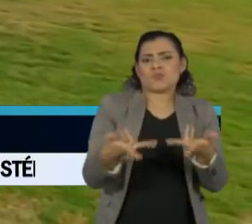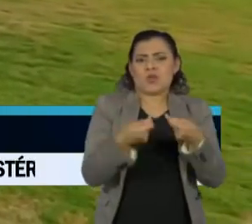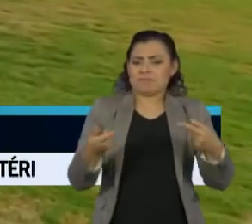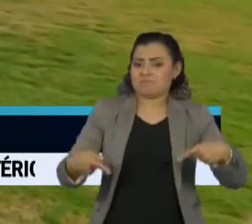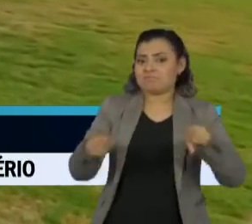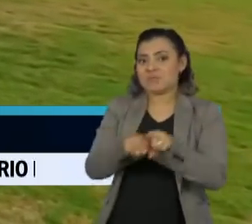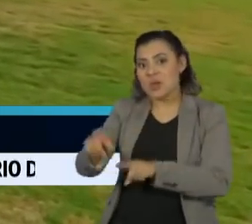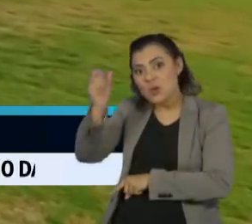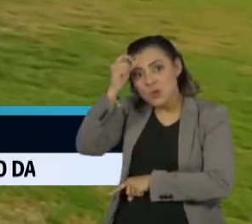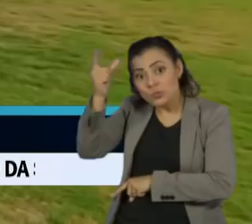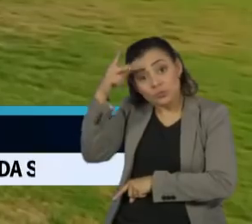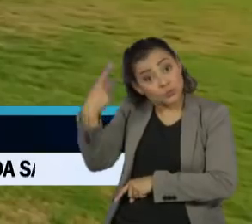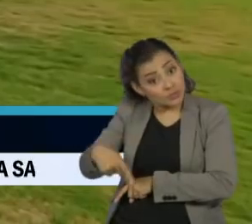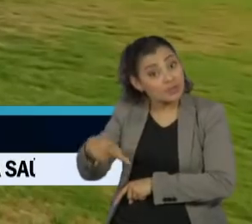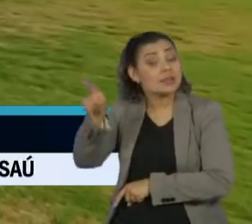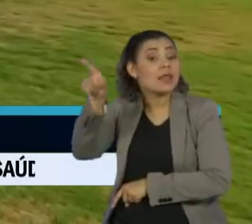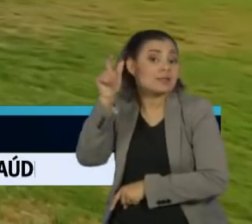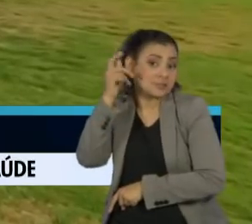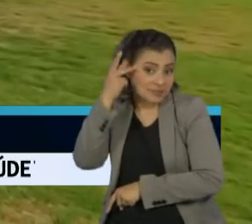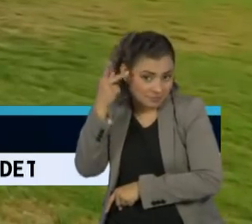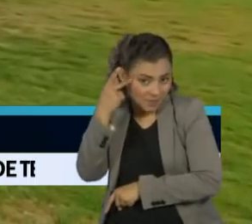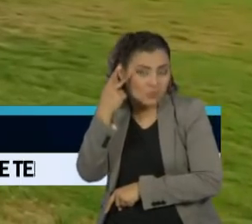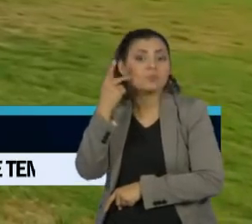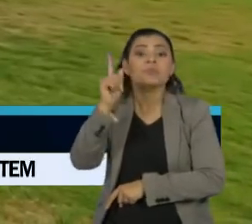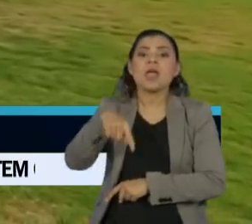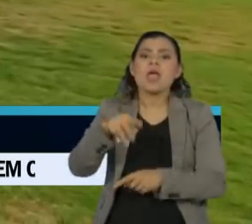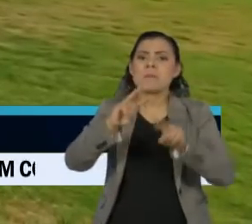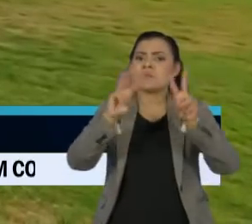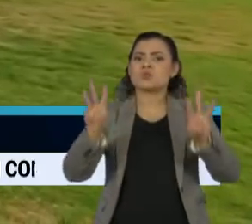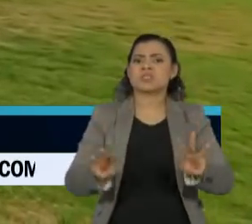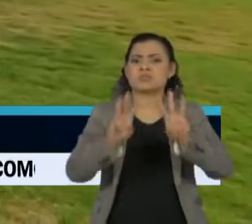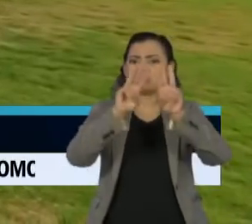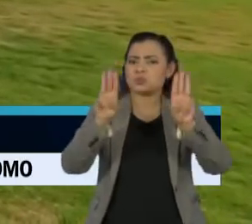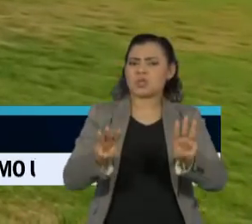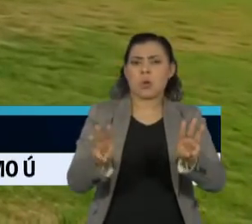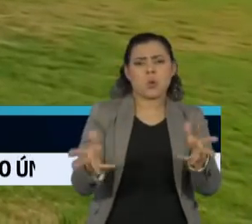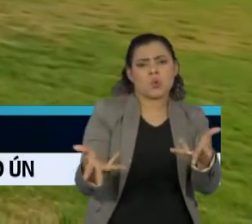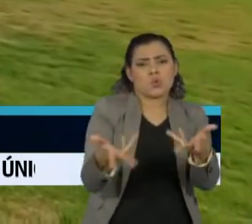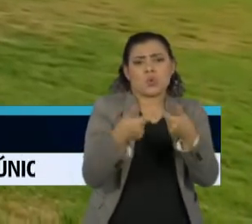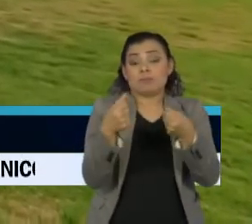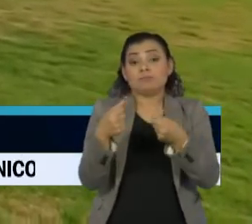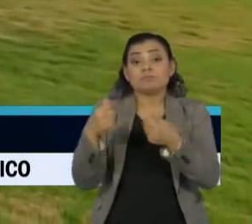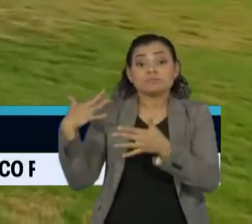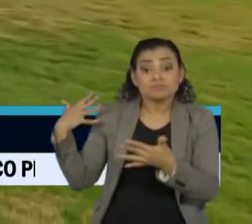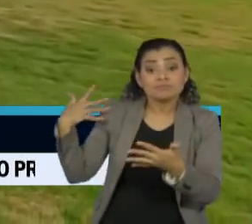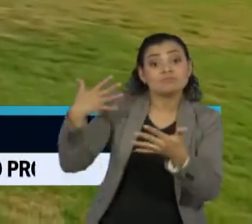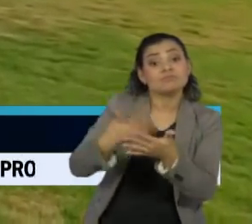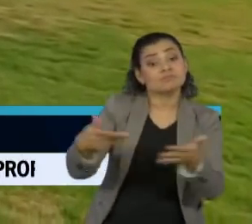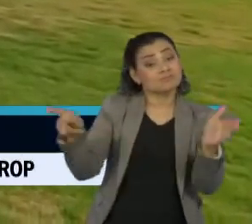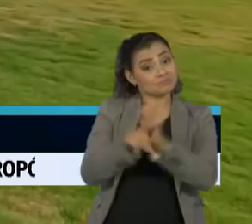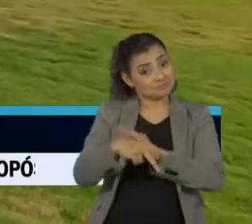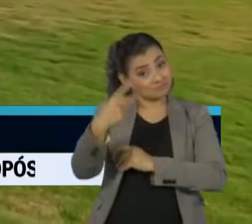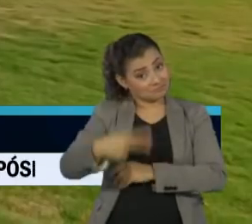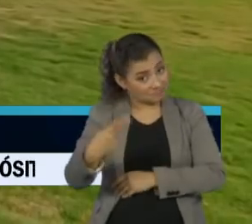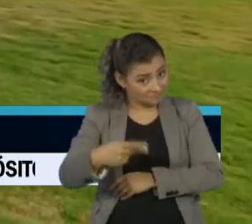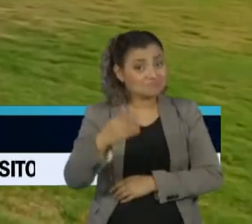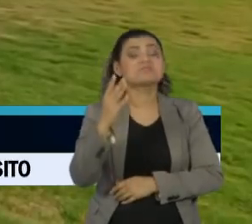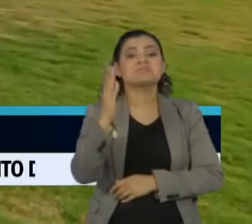cultura que funciona lá em São Paulo e é um museu de toda a filmografia brasileira. Ficar ali